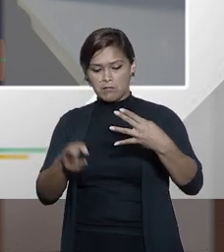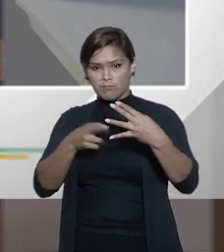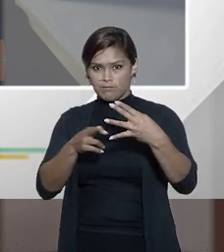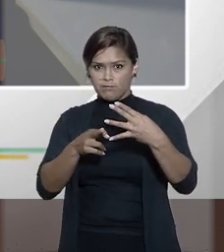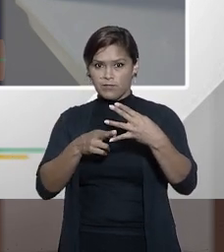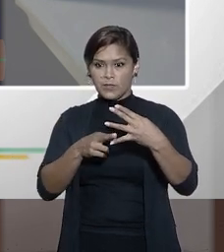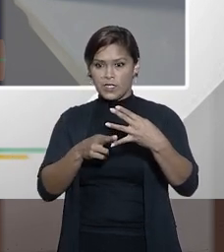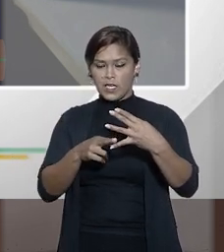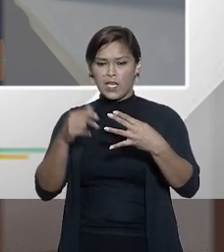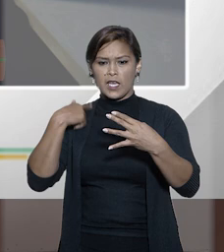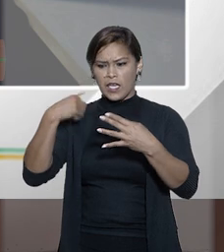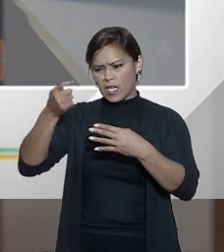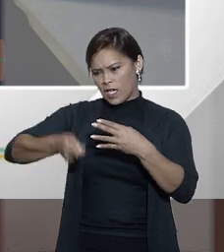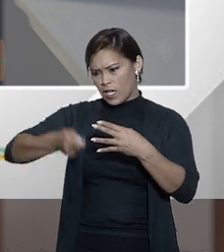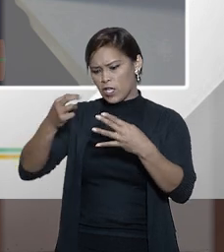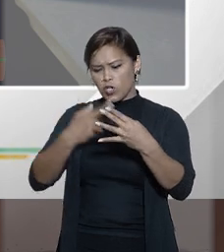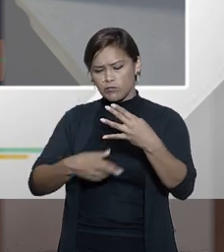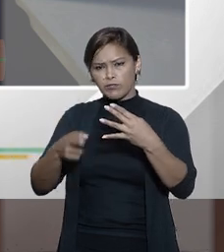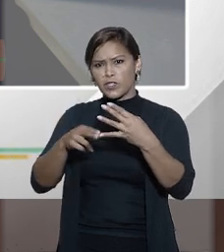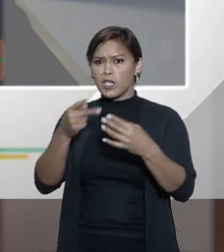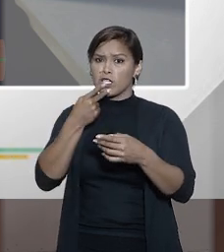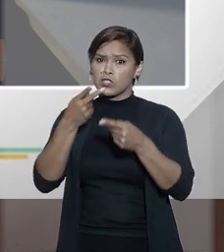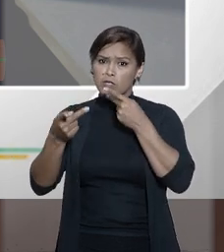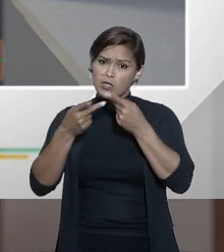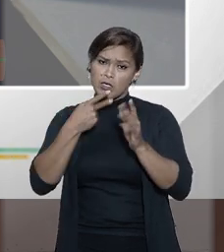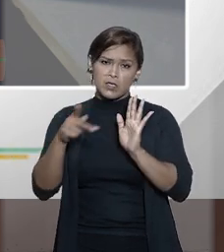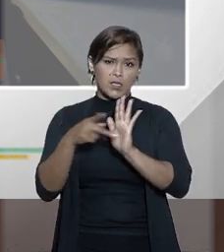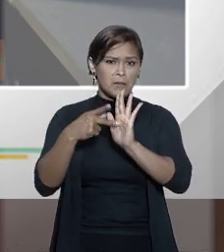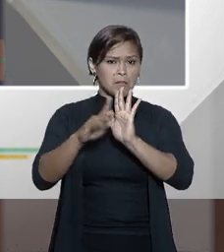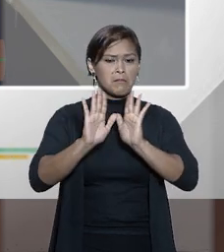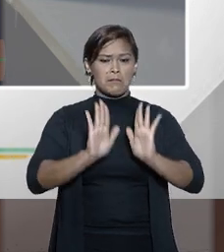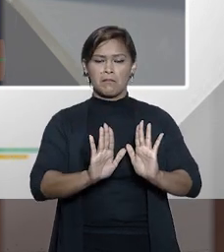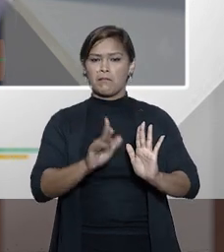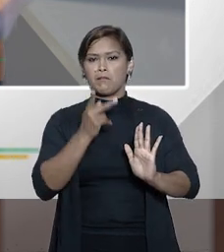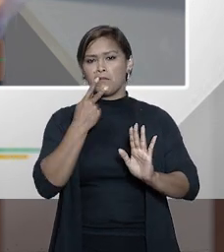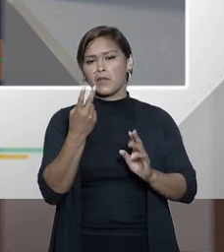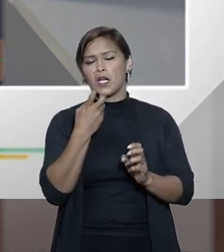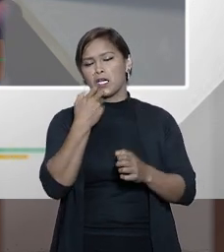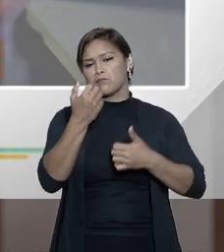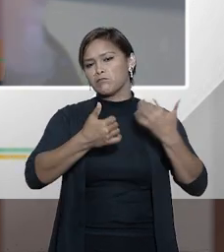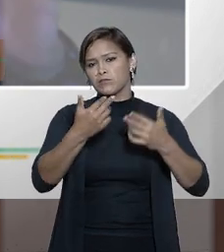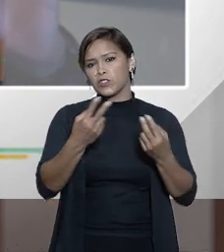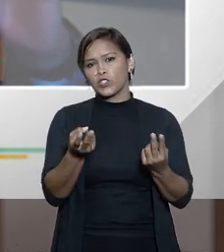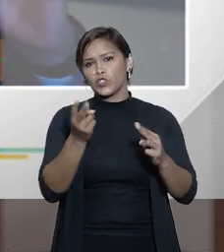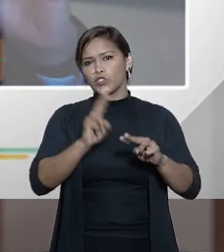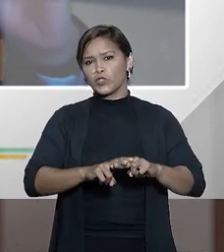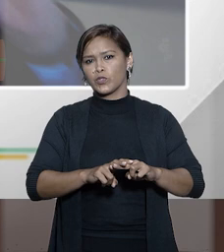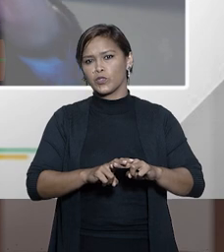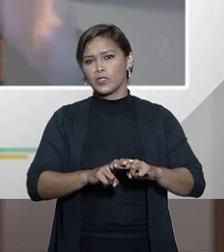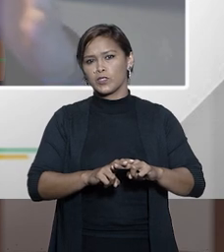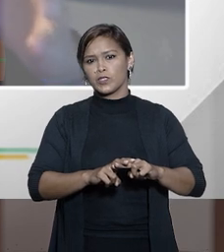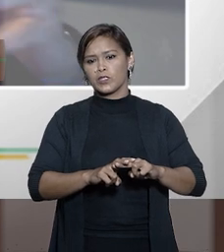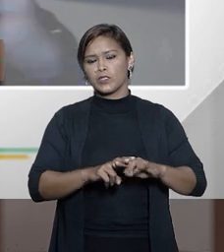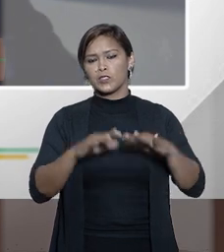e cada juiz federal de primeira instância terá o seu critério de digamos acomodação da